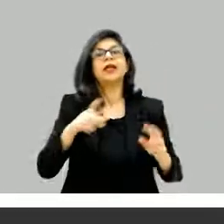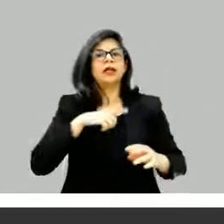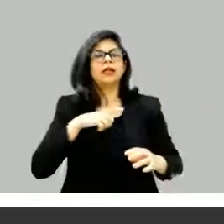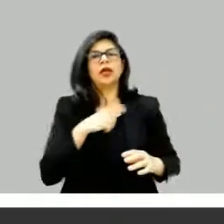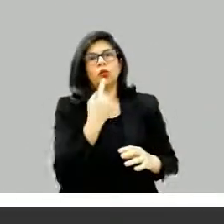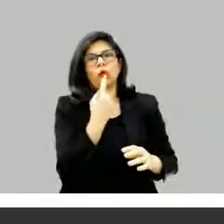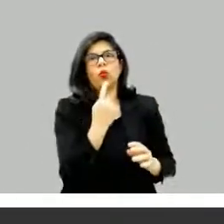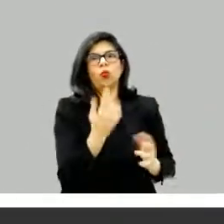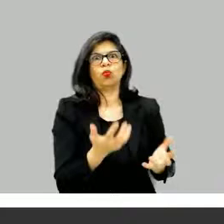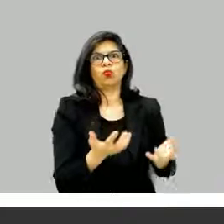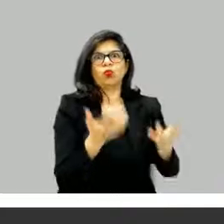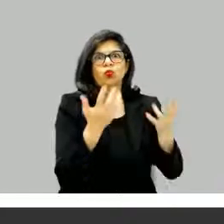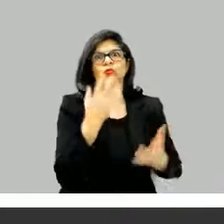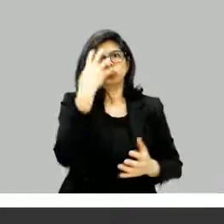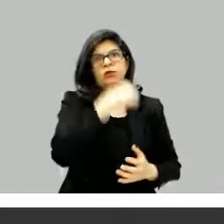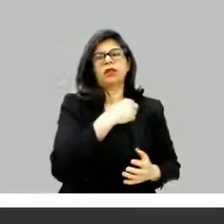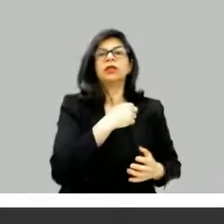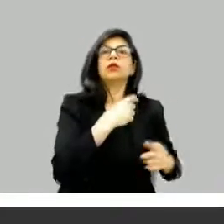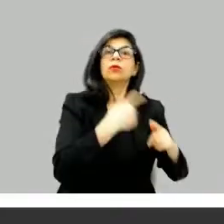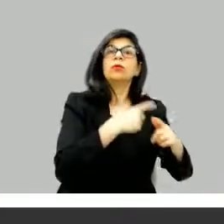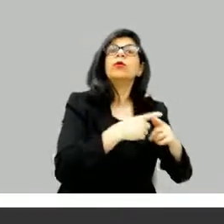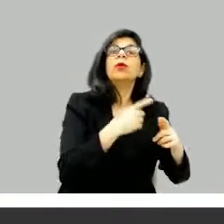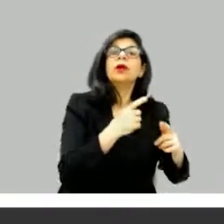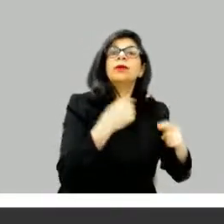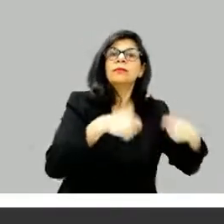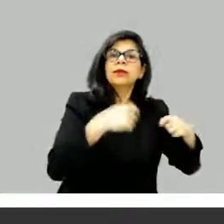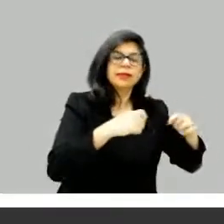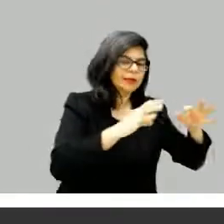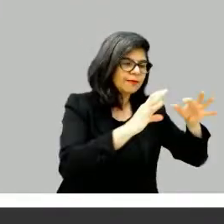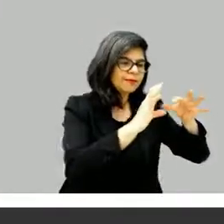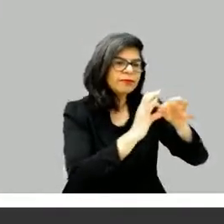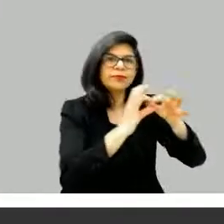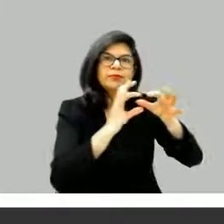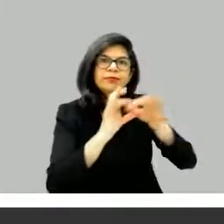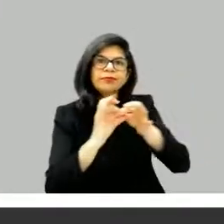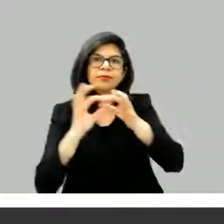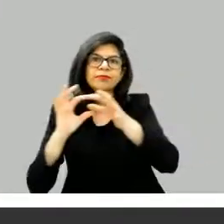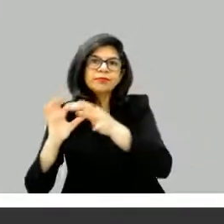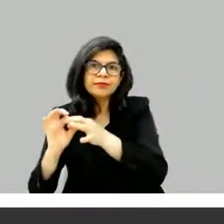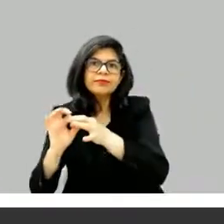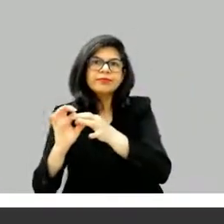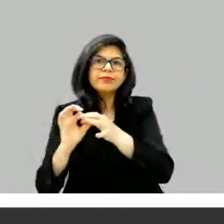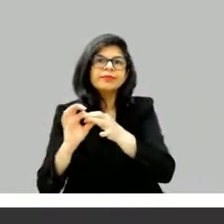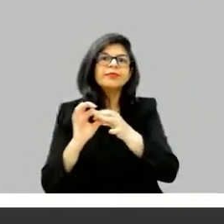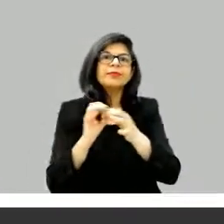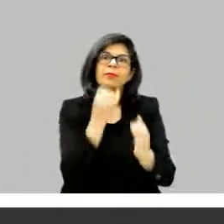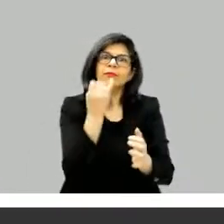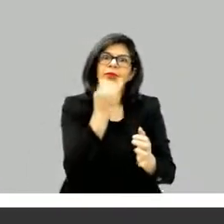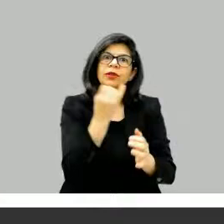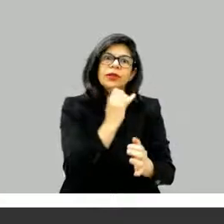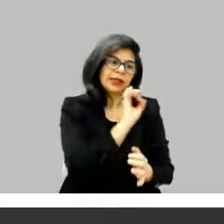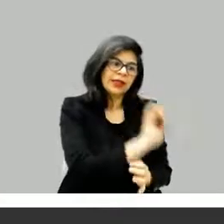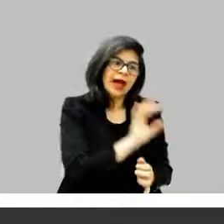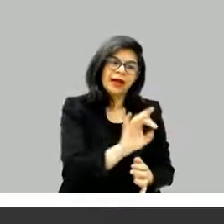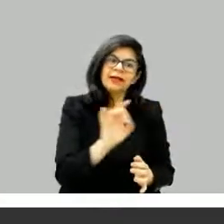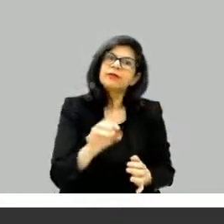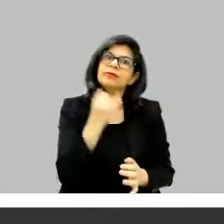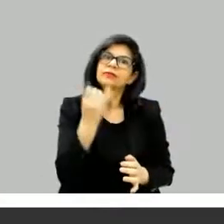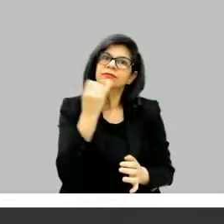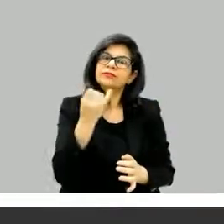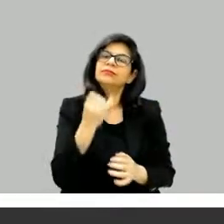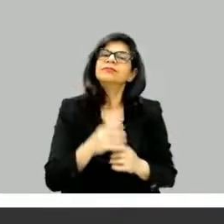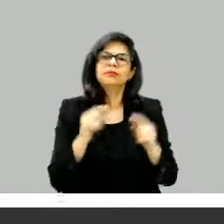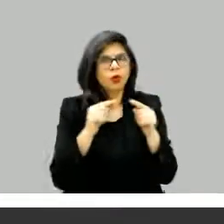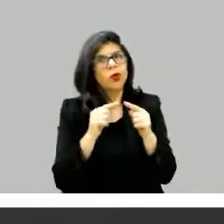episódio tem que te jogar para o segundo, o segundo tem que te jogar para o terceiro. Então não tem midpoint, não tem low point. Para mim, é assim que eu penso, pelo